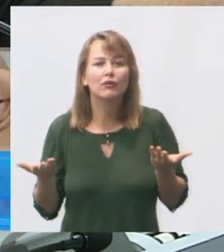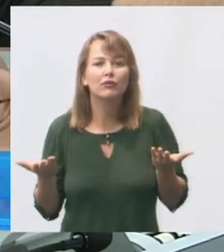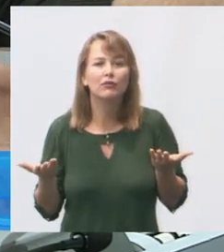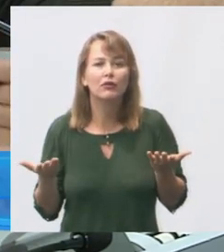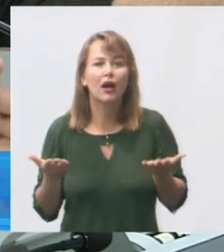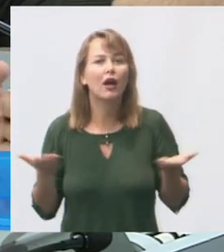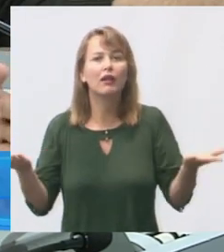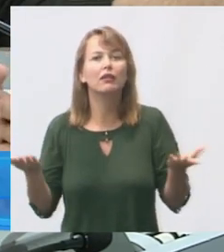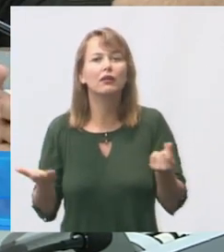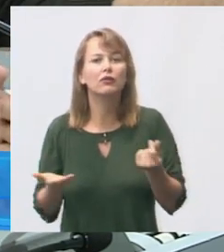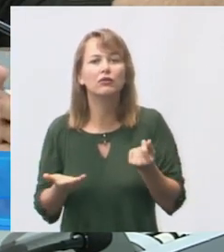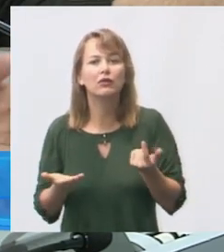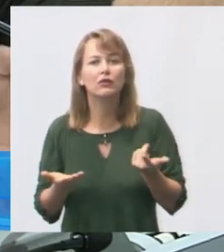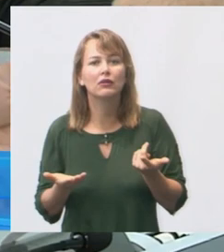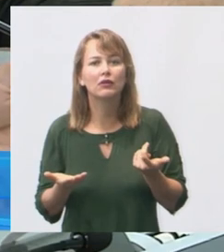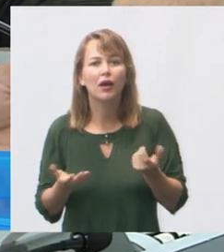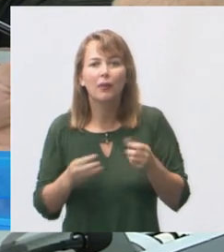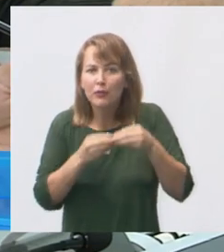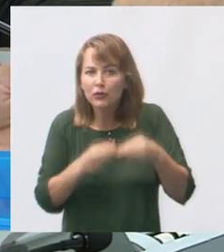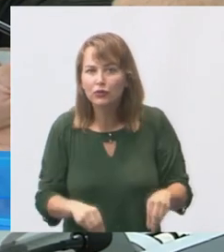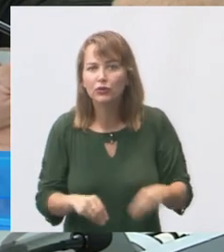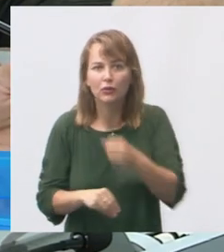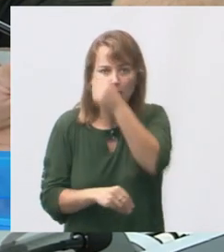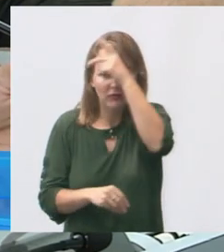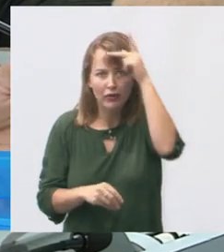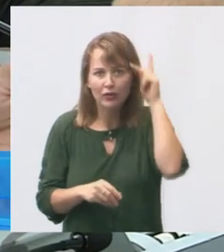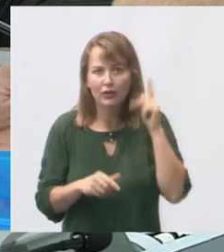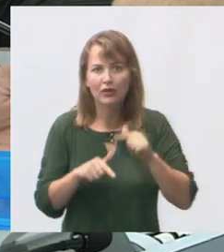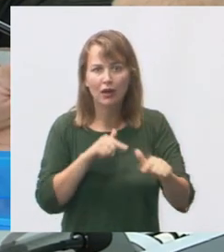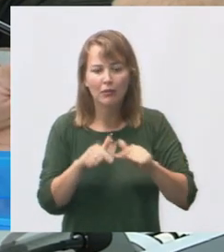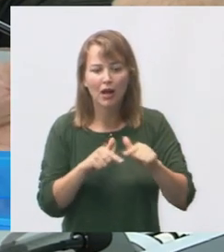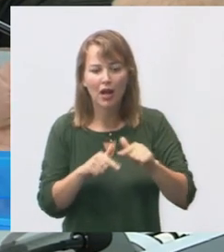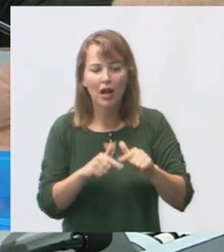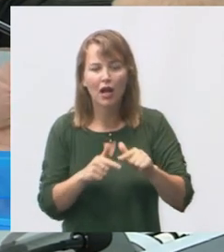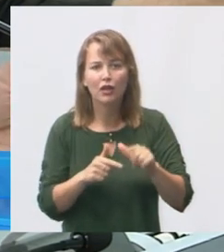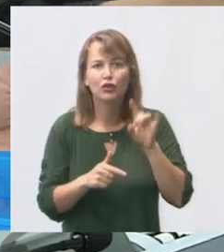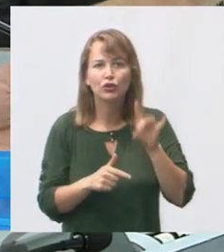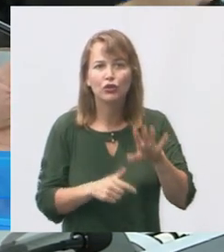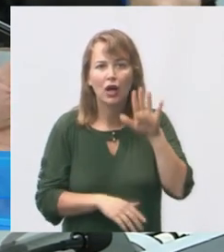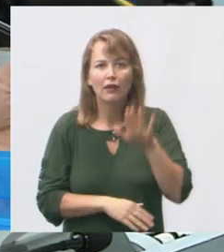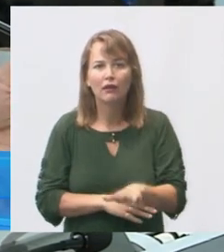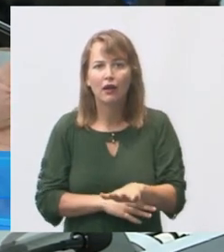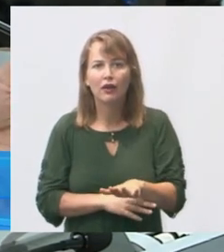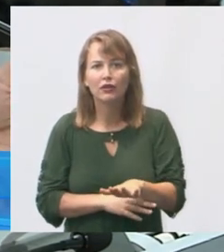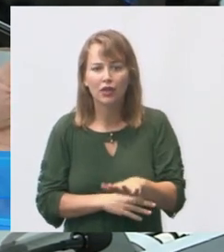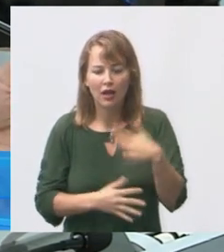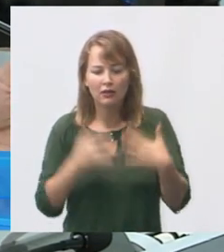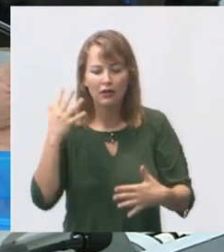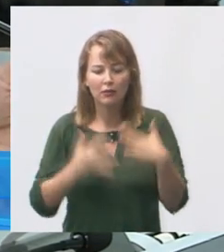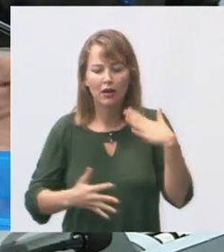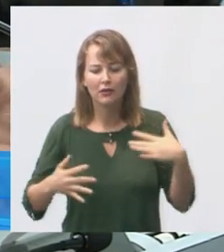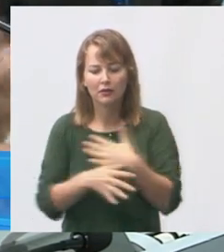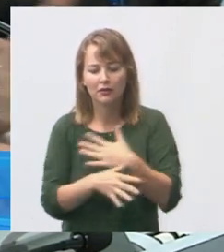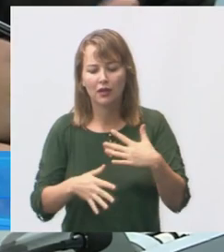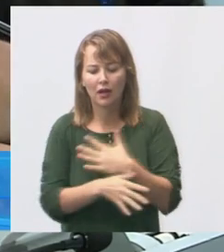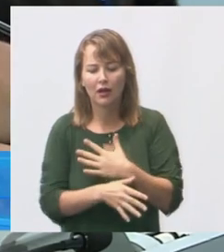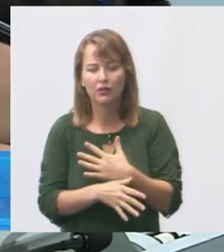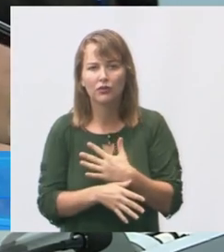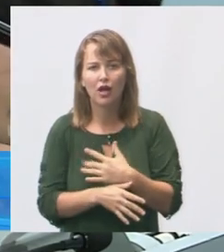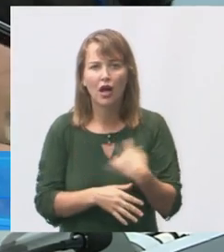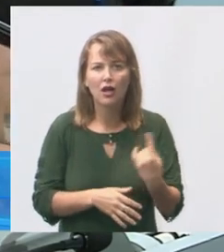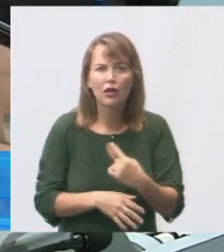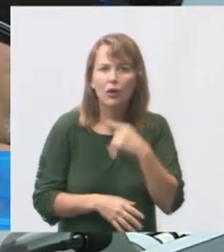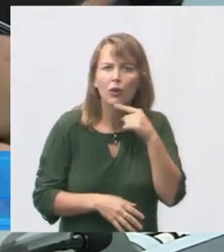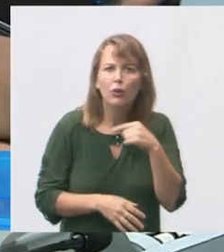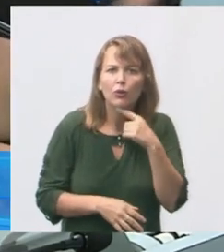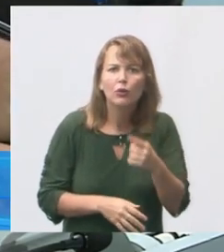pra mim isso um prejuízo botar a prefeitura e trabalhar meio expediente atrapalha a cidade aí a gente questiona